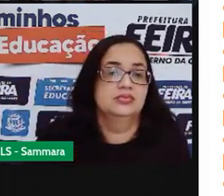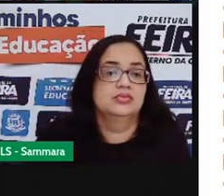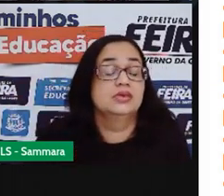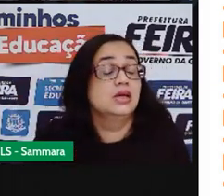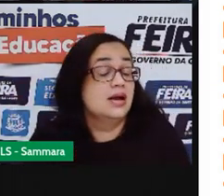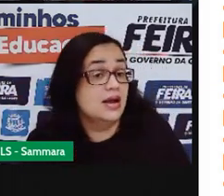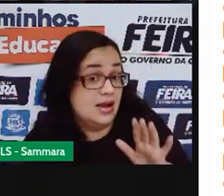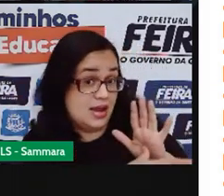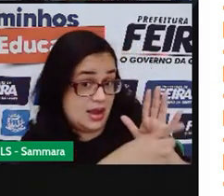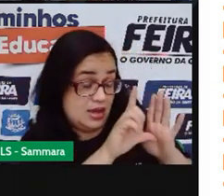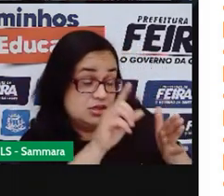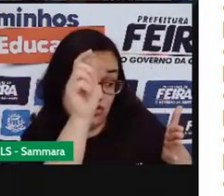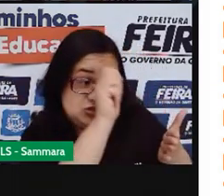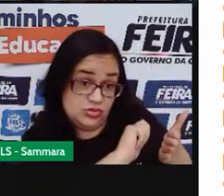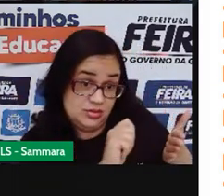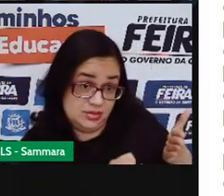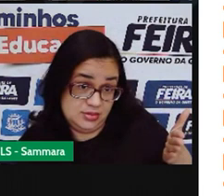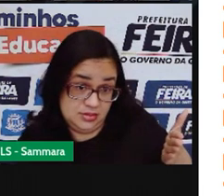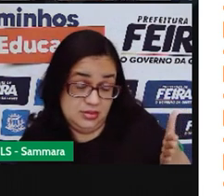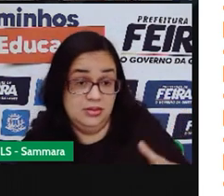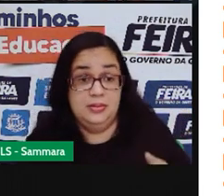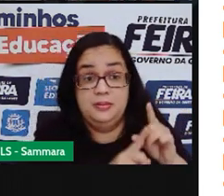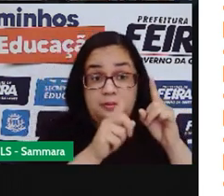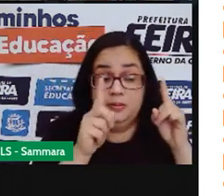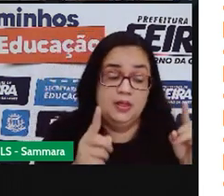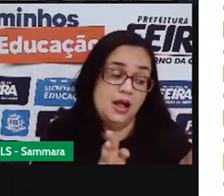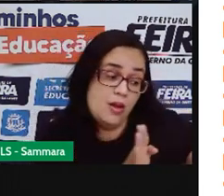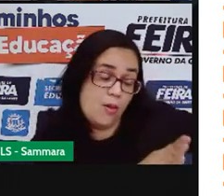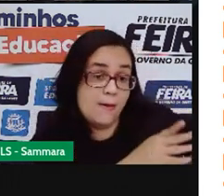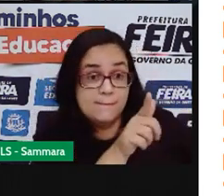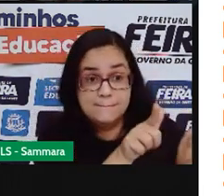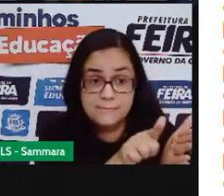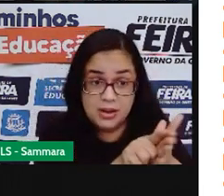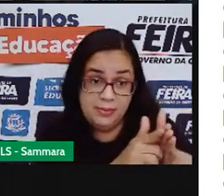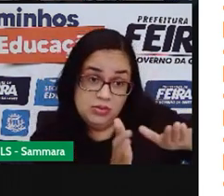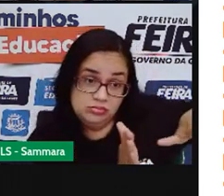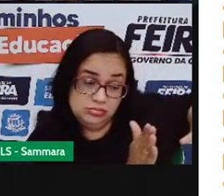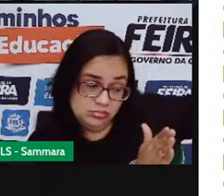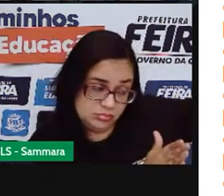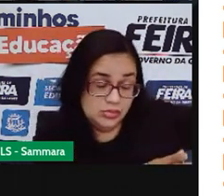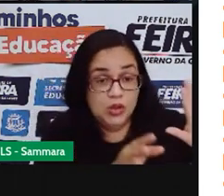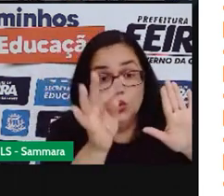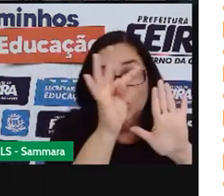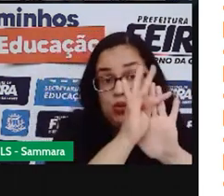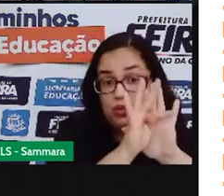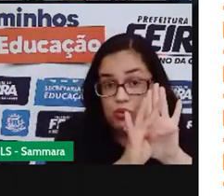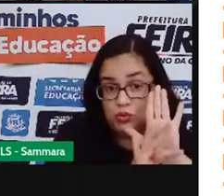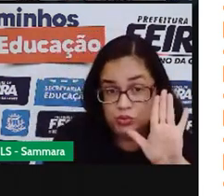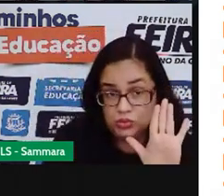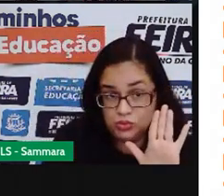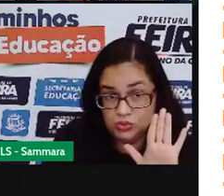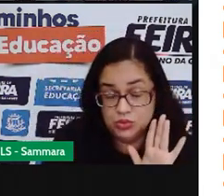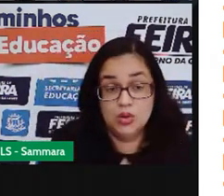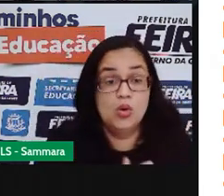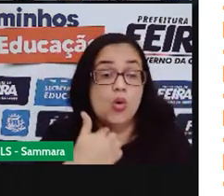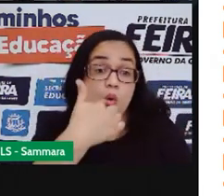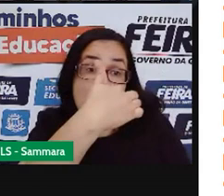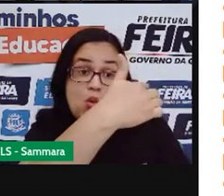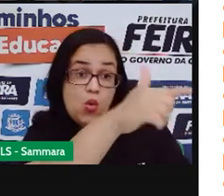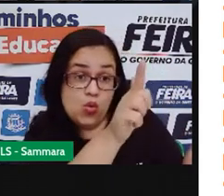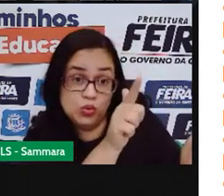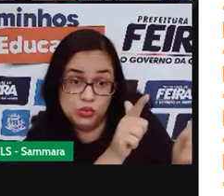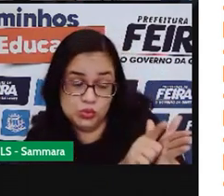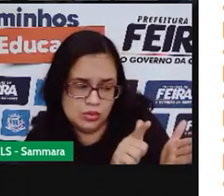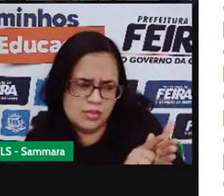Antes de escrever no seu conflito, ó, rascunhe o texto. Que é fazer em um outro papel.